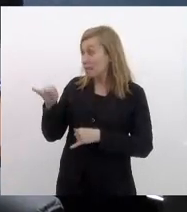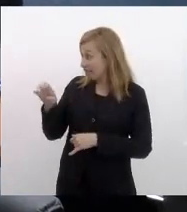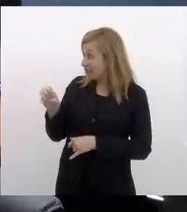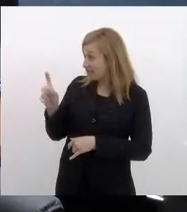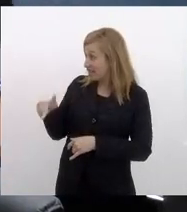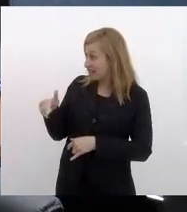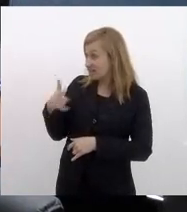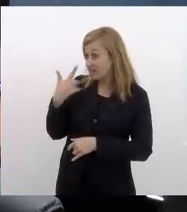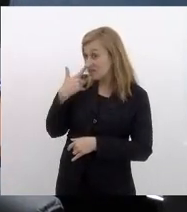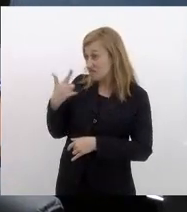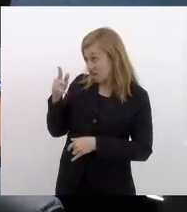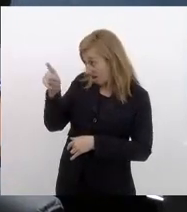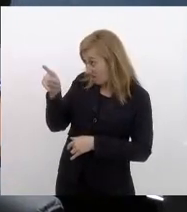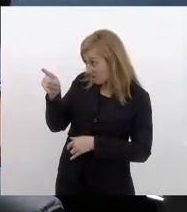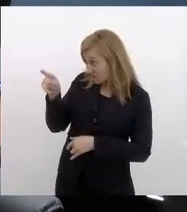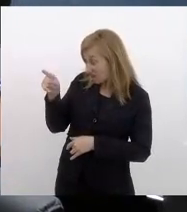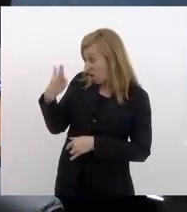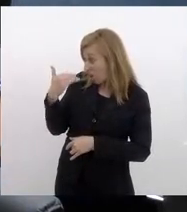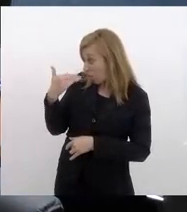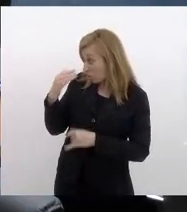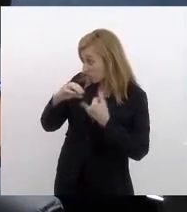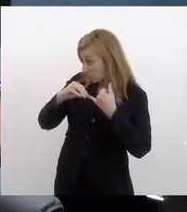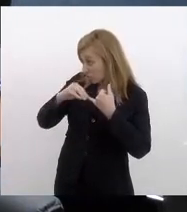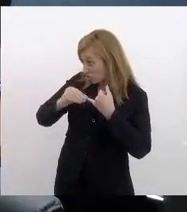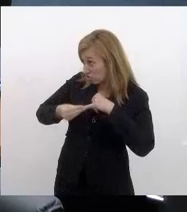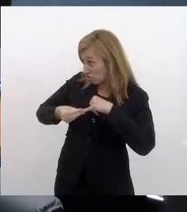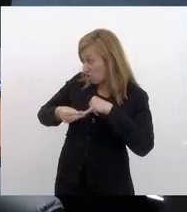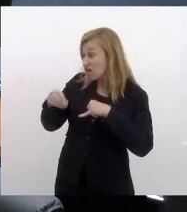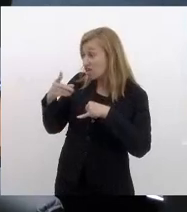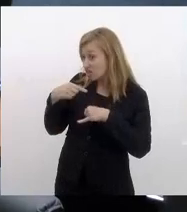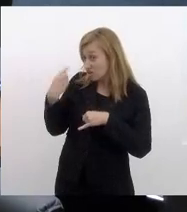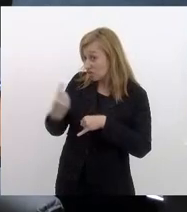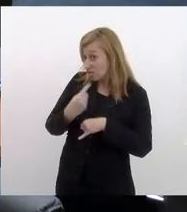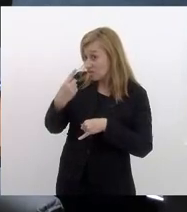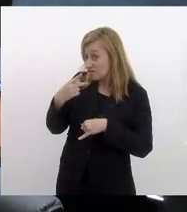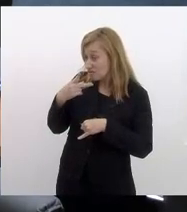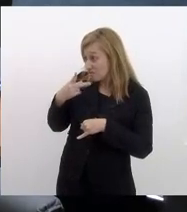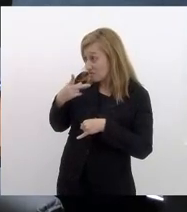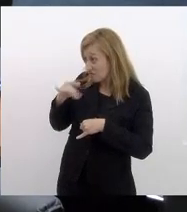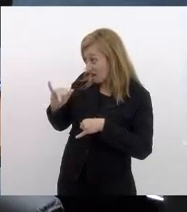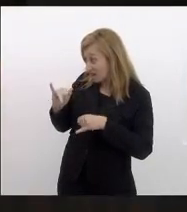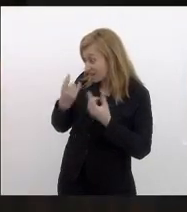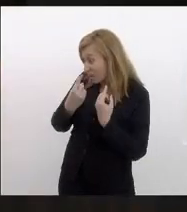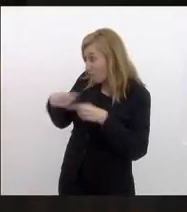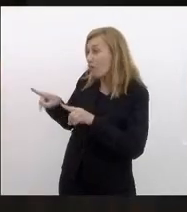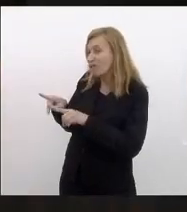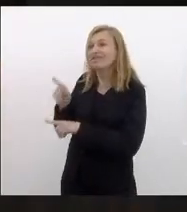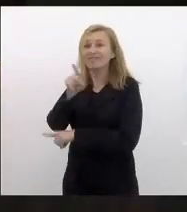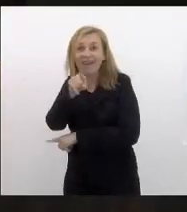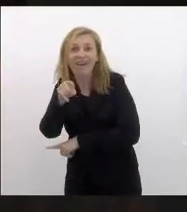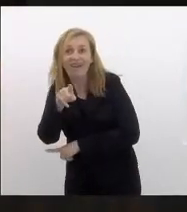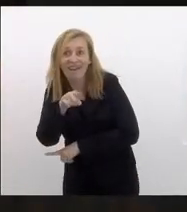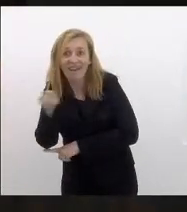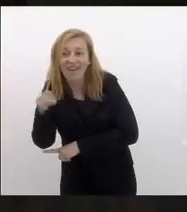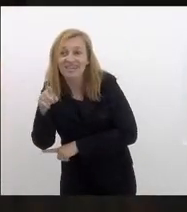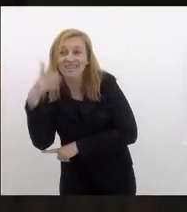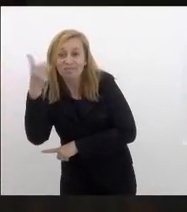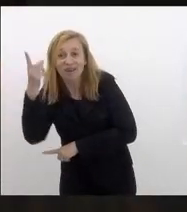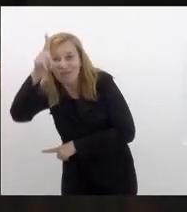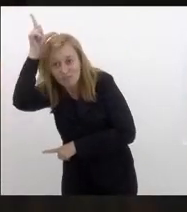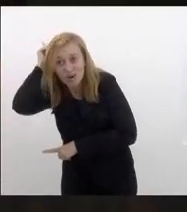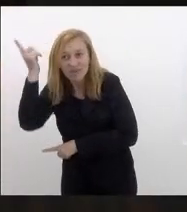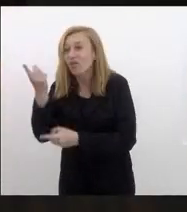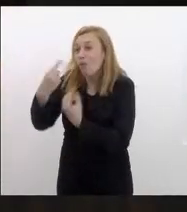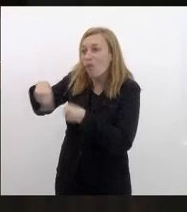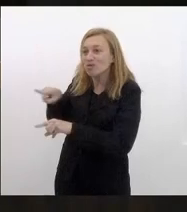a gente vê vossa excelência lá comendo feijão a gente vai ser contra né deputado Luiz Paulo porque